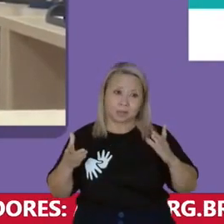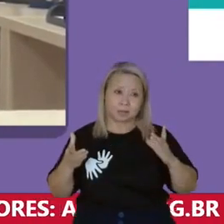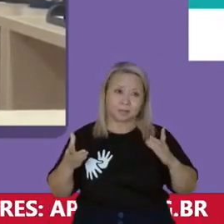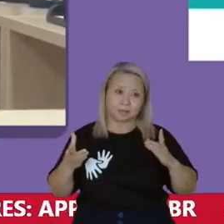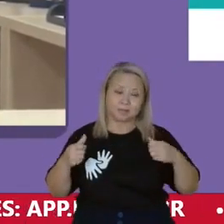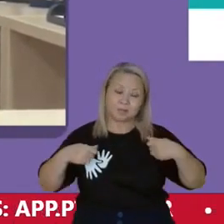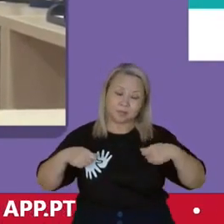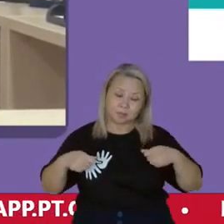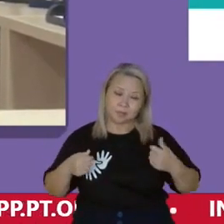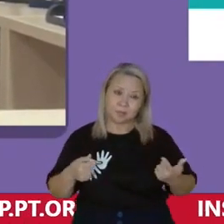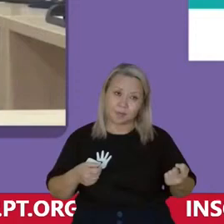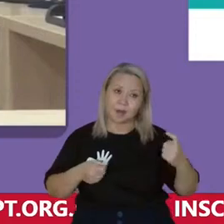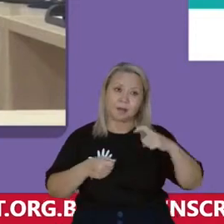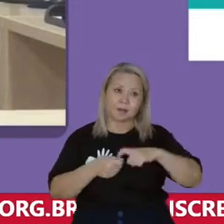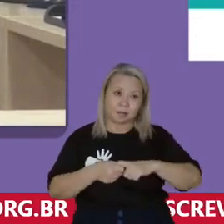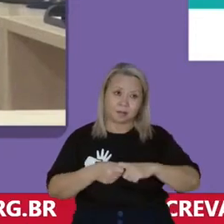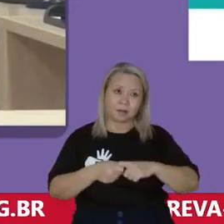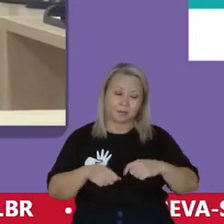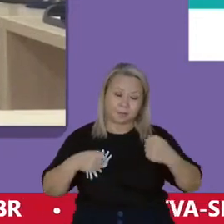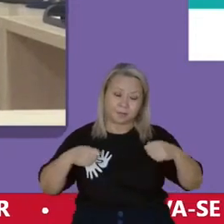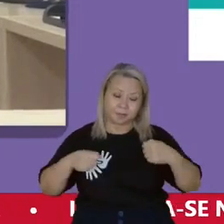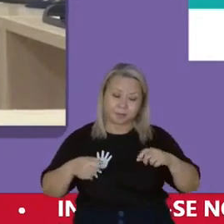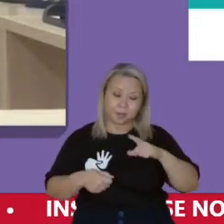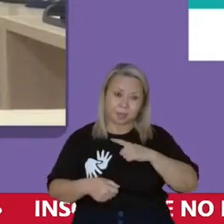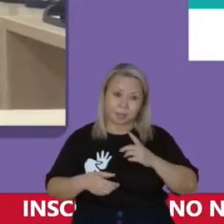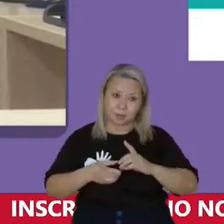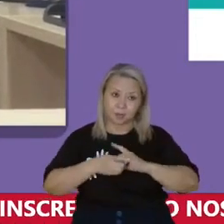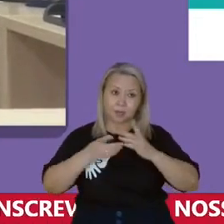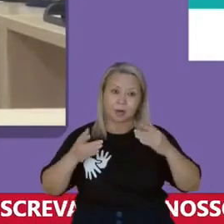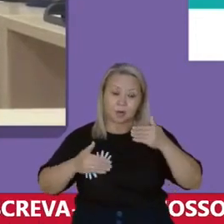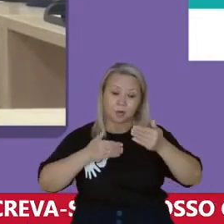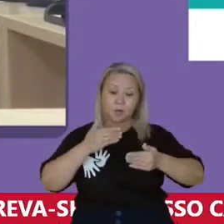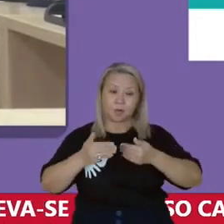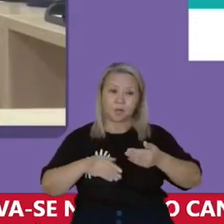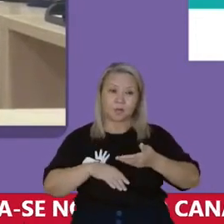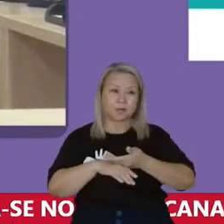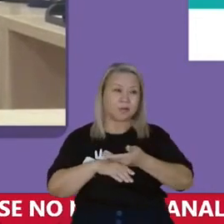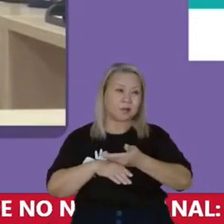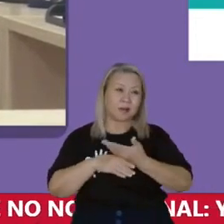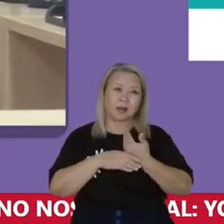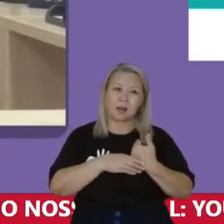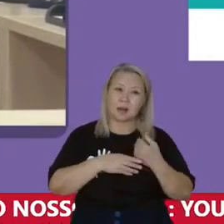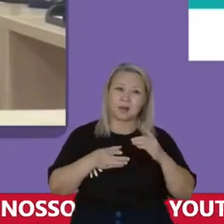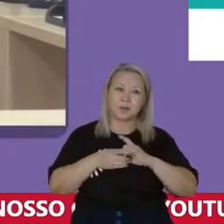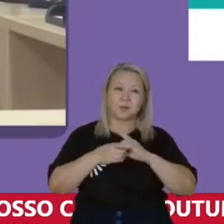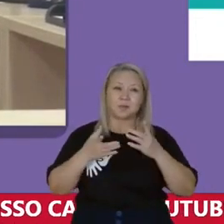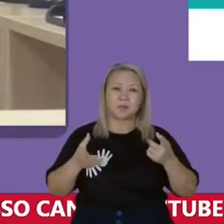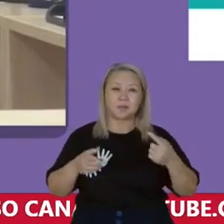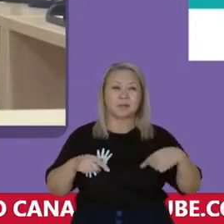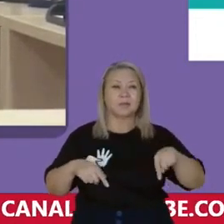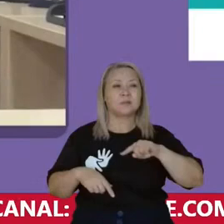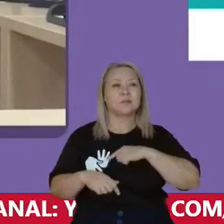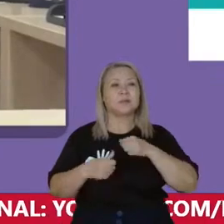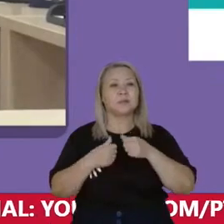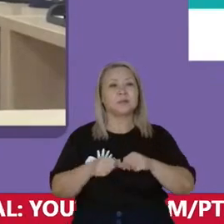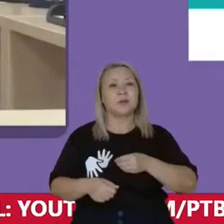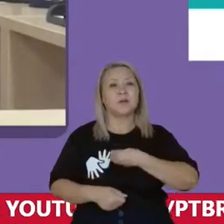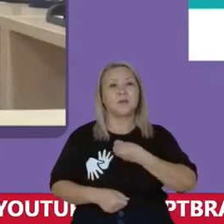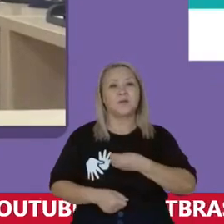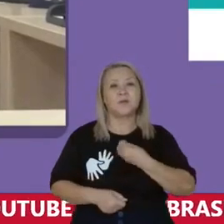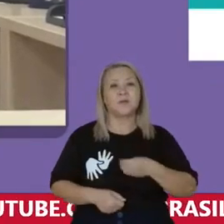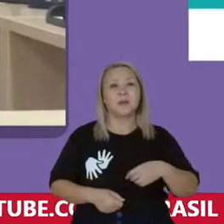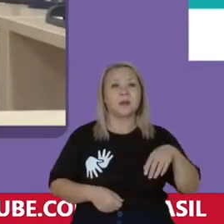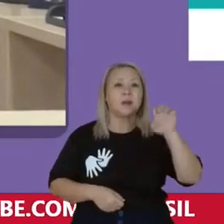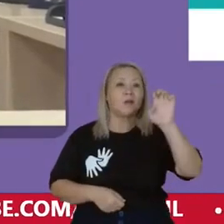preciso que haja democracia Num processo antidemocrático Como nós estamos vivendo Nós estamos vivendo num